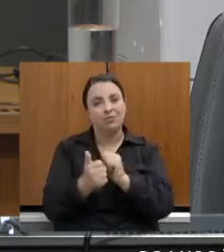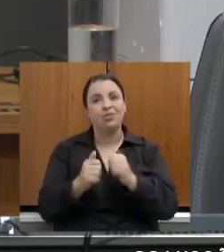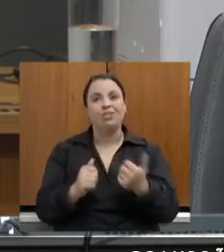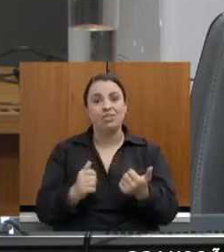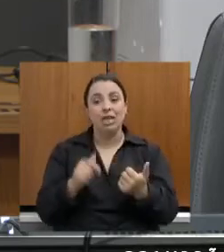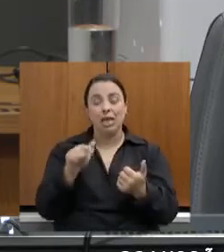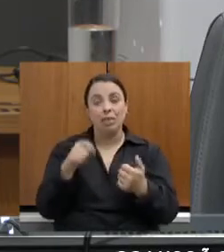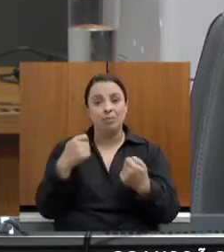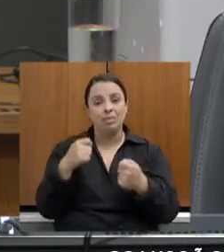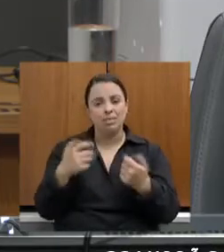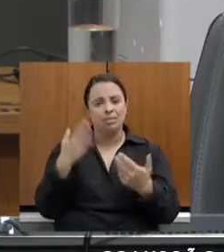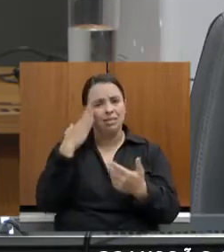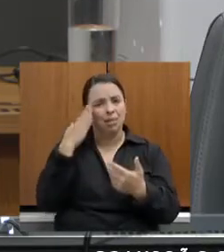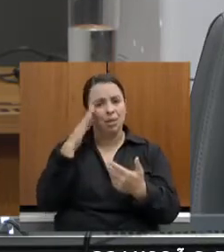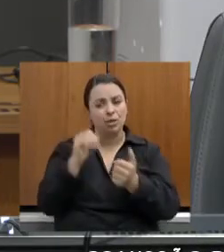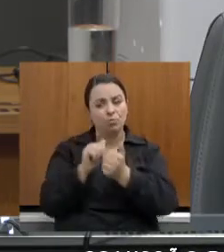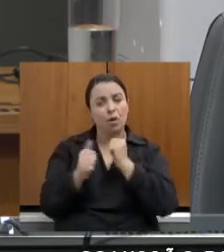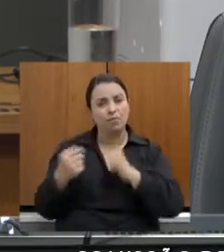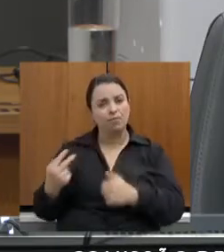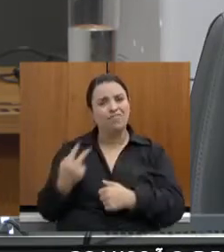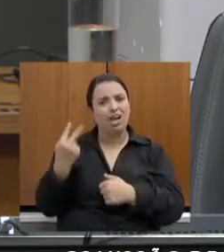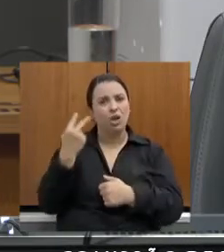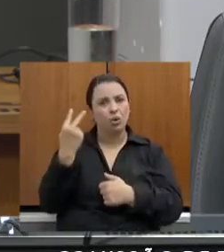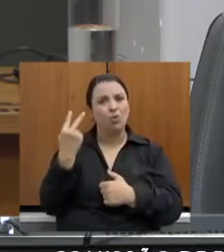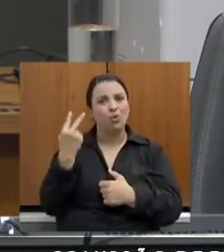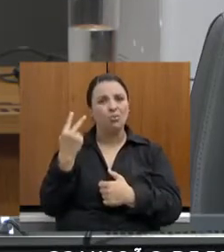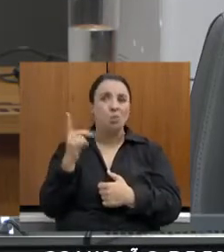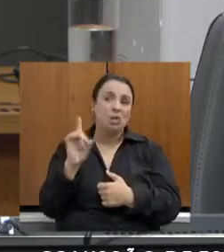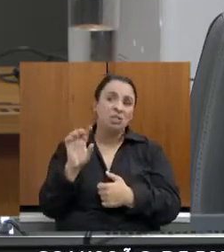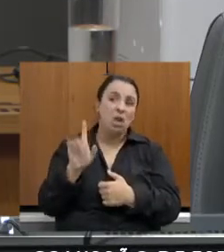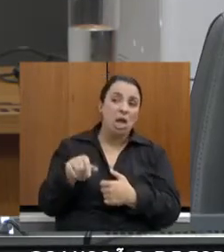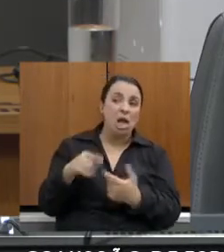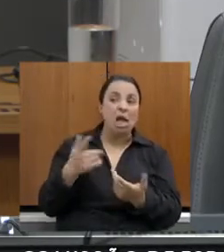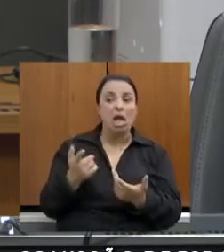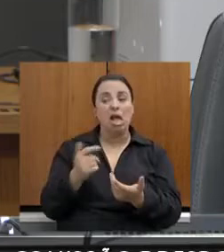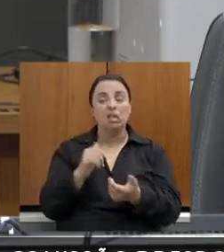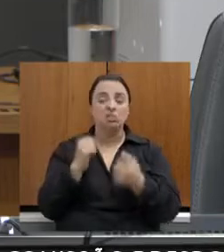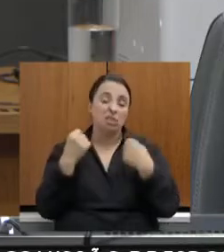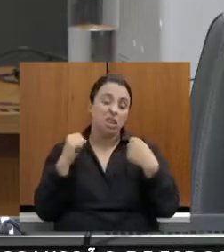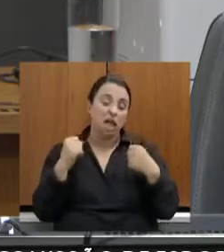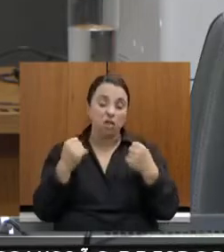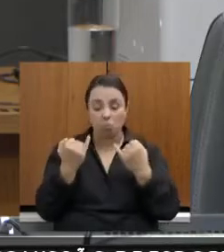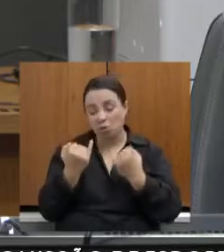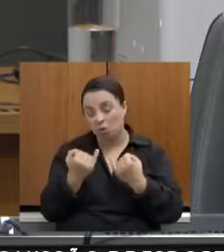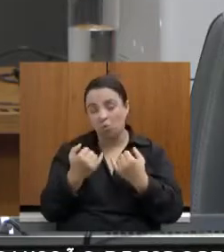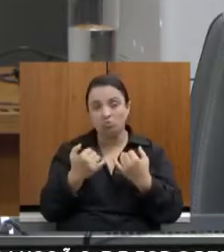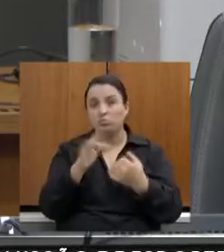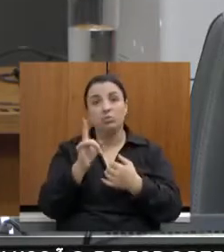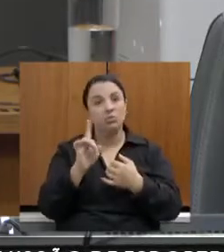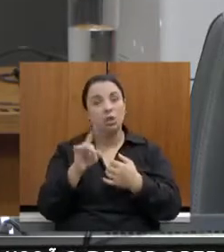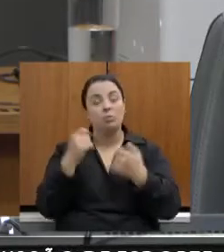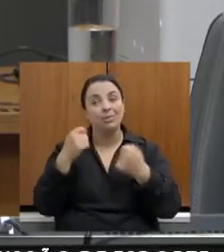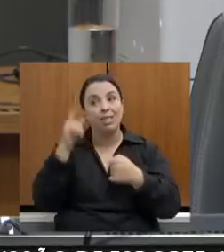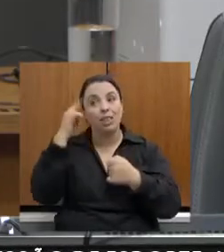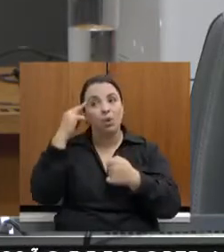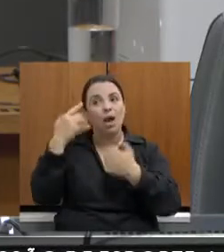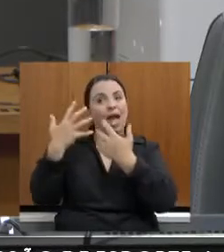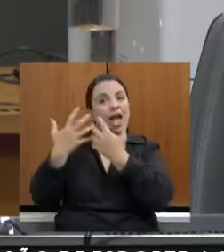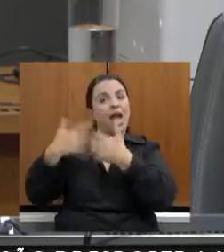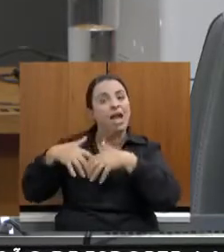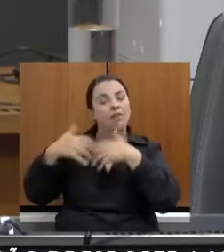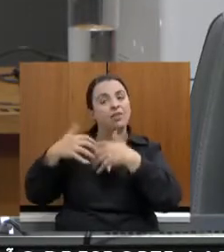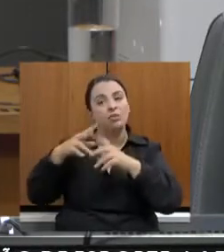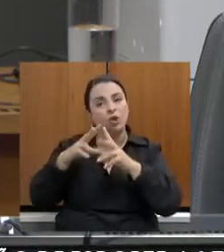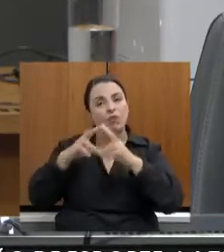que saber o valor do esporte por si mesma, não como utilidade em si. Há toda uma dinâmica, há toda uma reflexão sobre isso dos especialistas